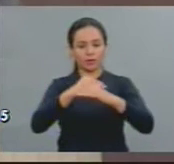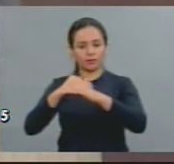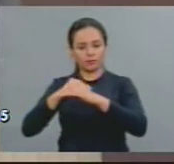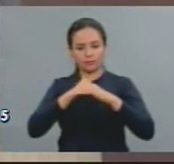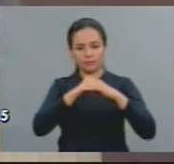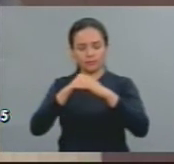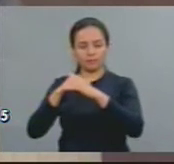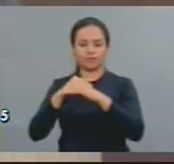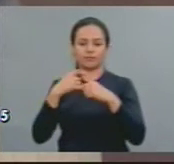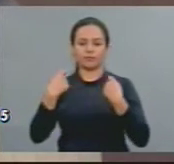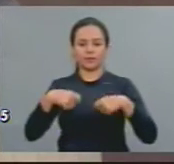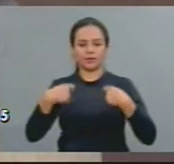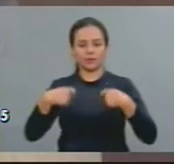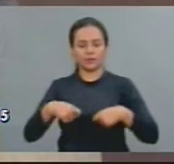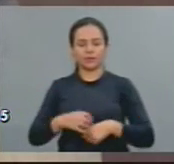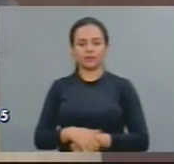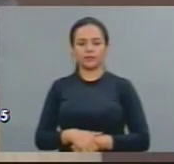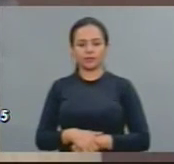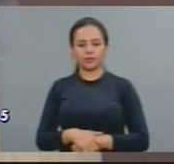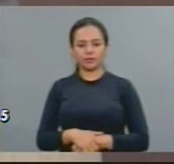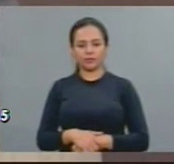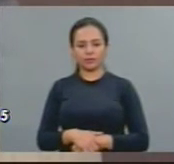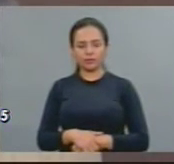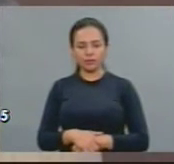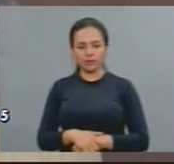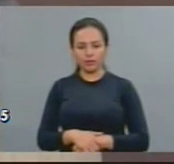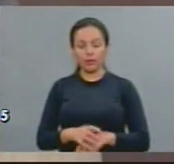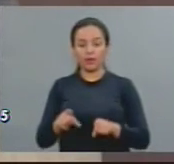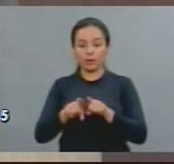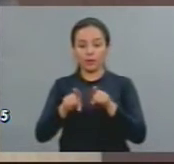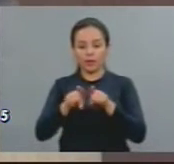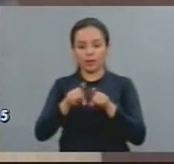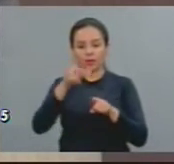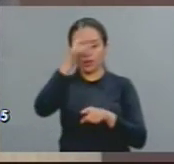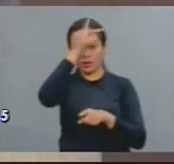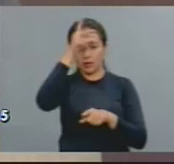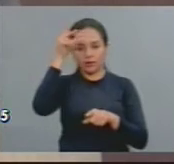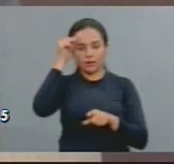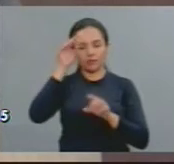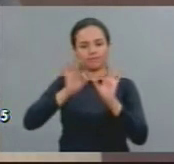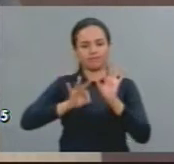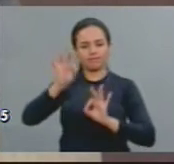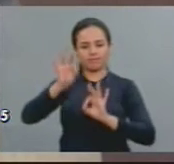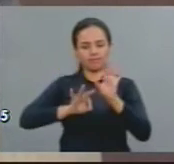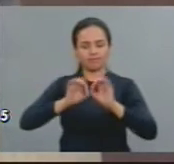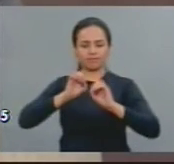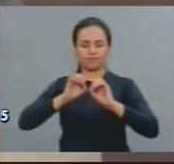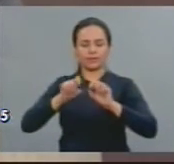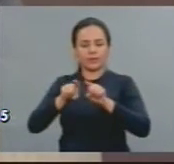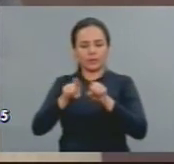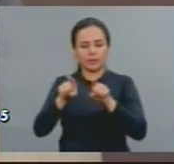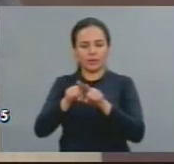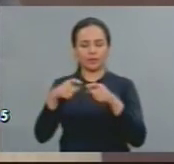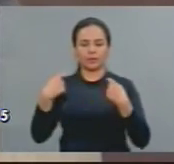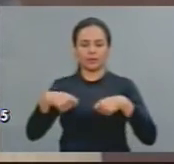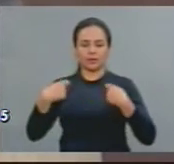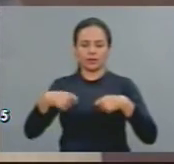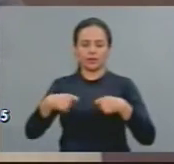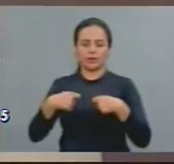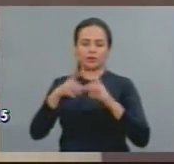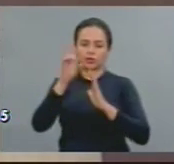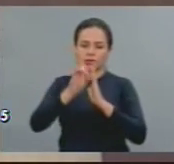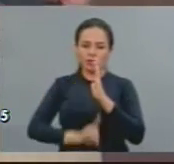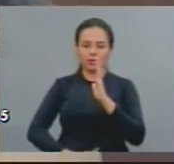crítico, emancipatório, e, obviamente, uma gestão escolar, uma gestão educacional também democrática.